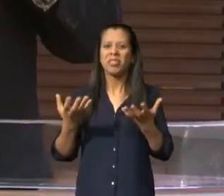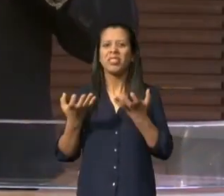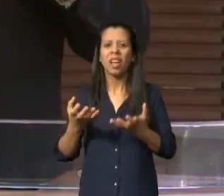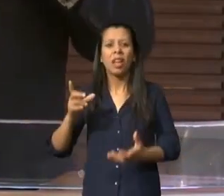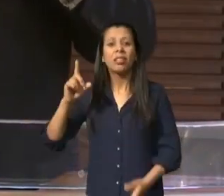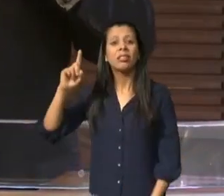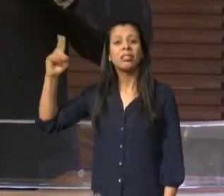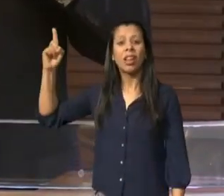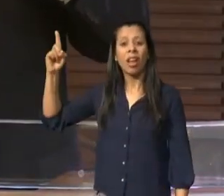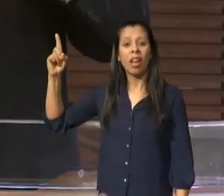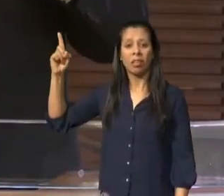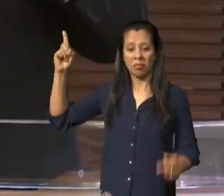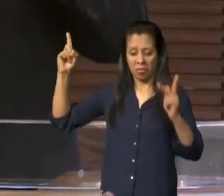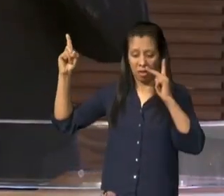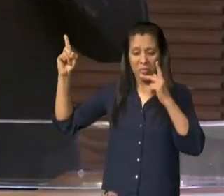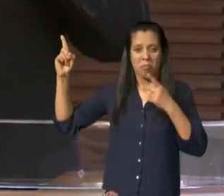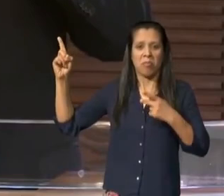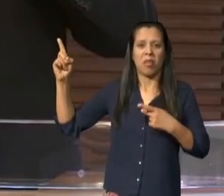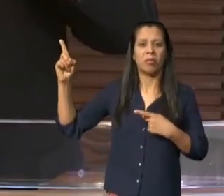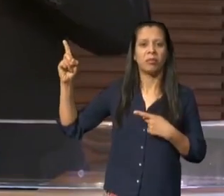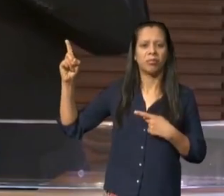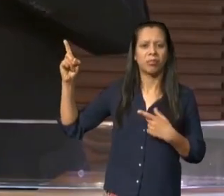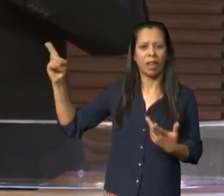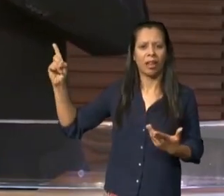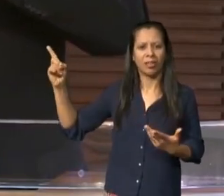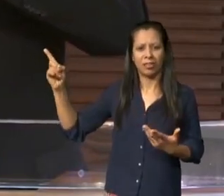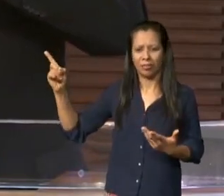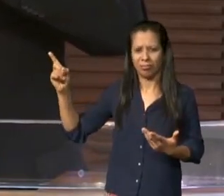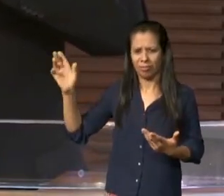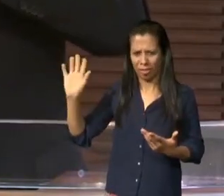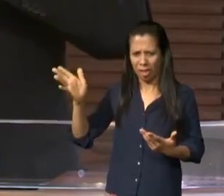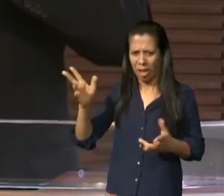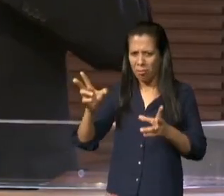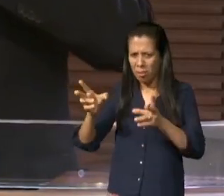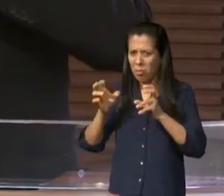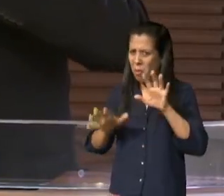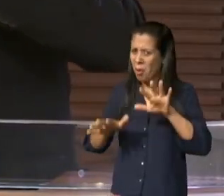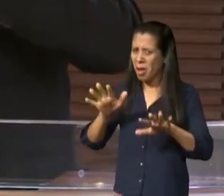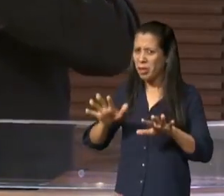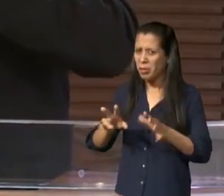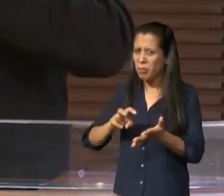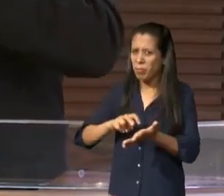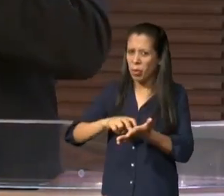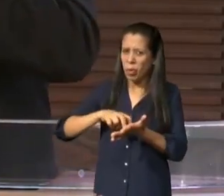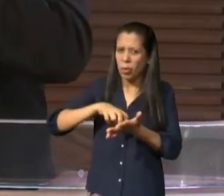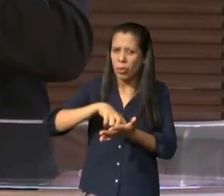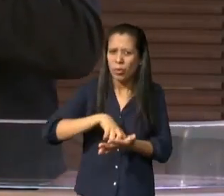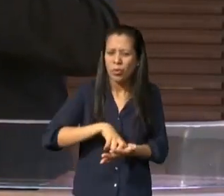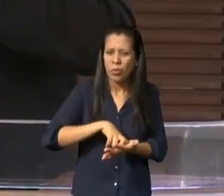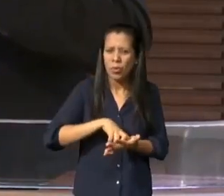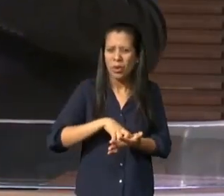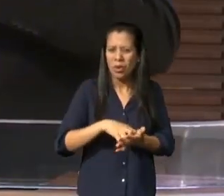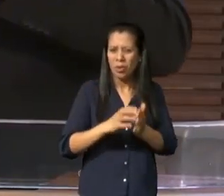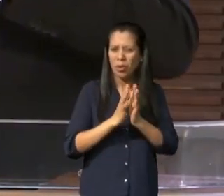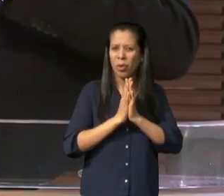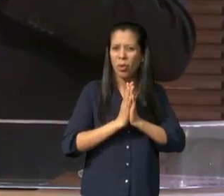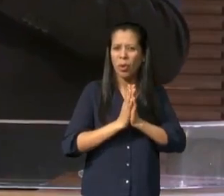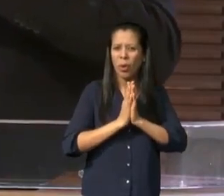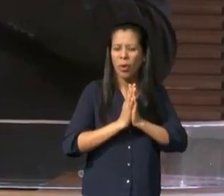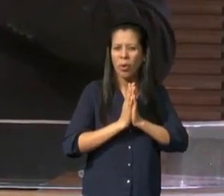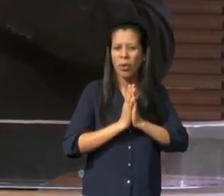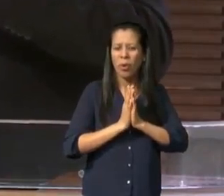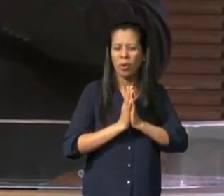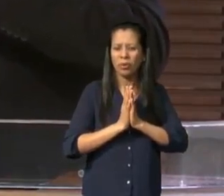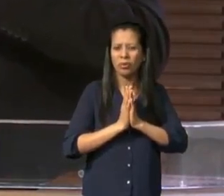quando eu me coloco de joelho quase como eu faço quando estou com o celular na mão e